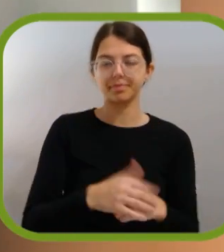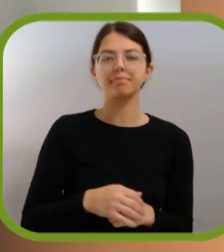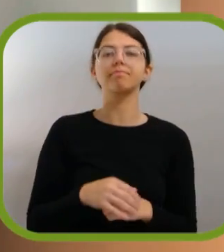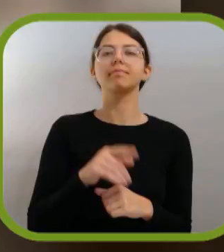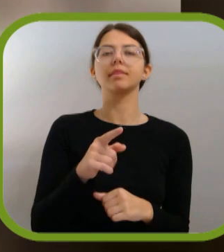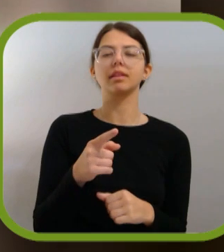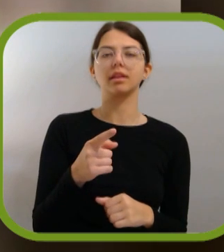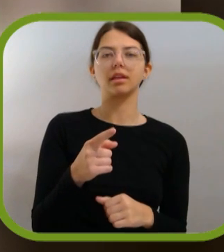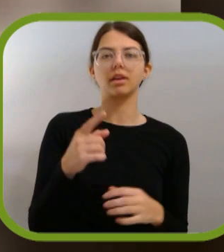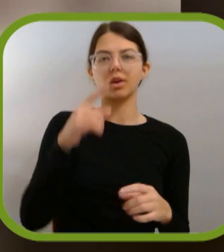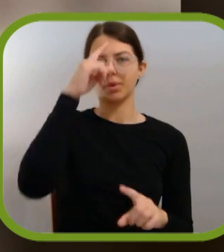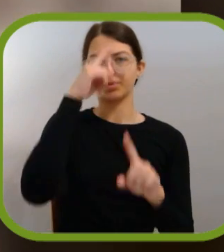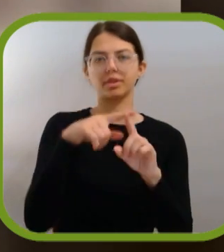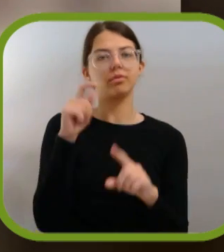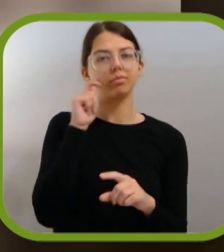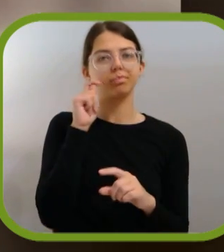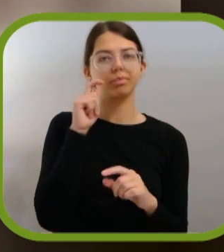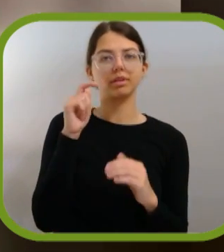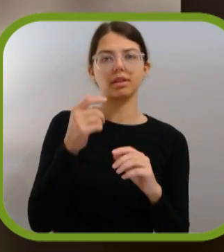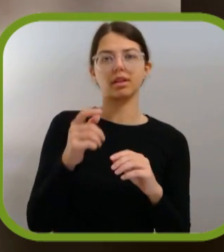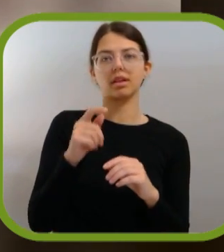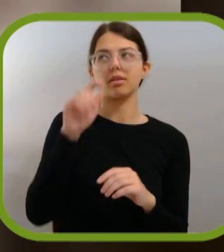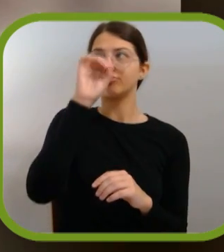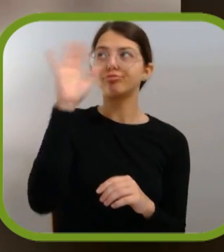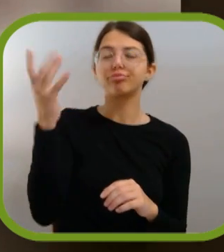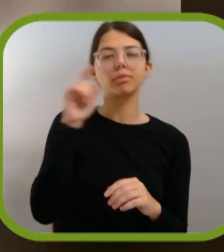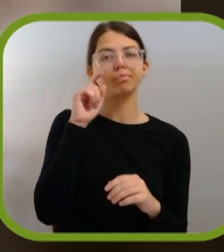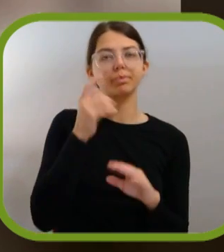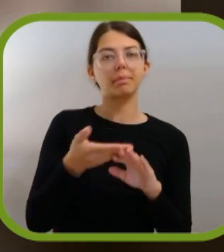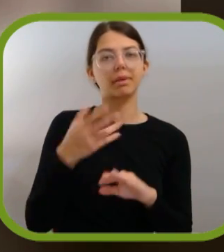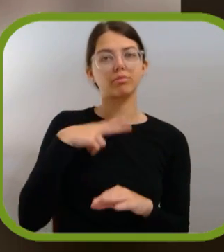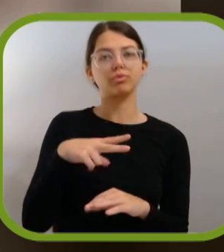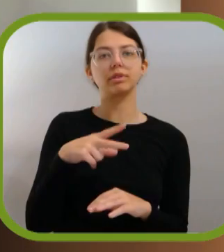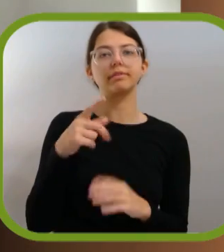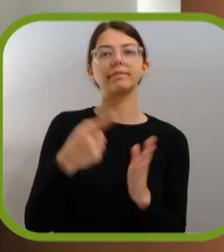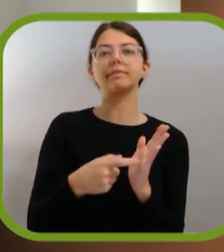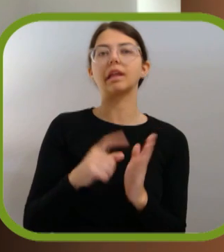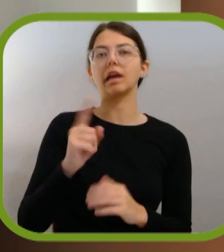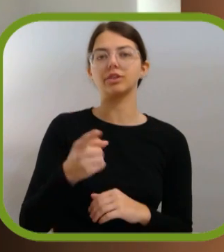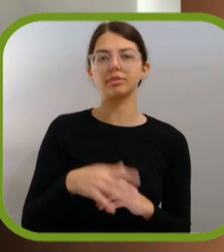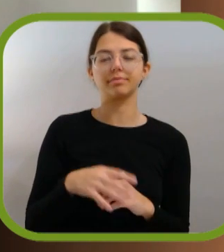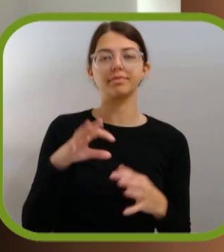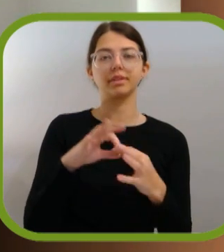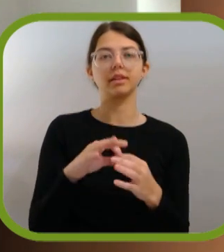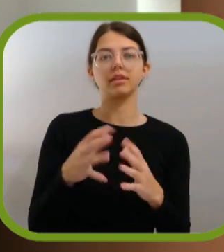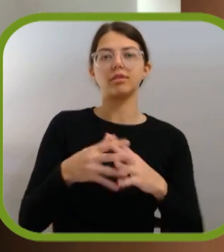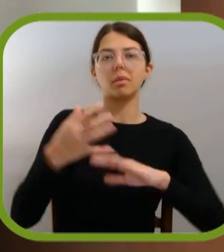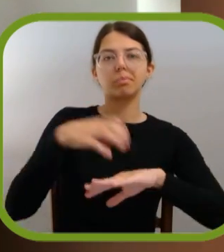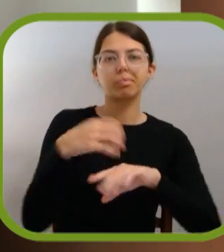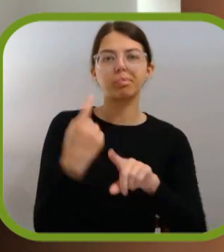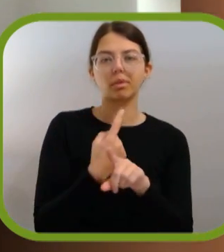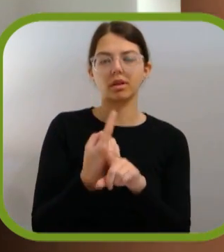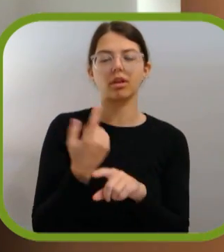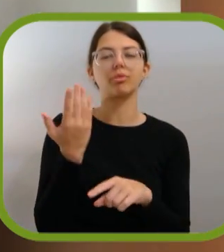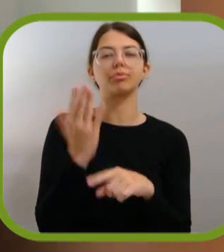adiante. O que é que ainda falta para garantir um turismo mais ecológico em Portugal? Falta a parte mais importante que tem a ver com